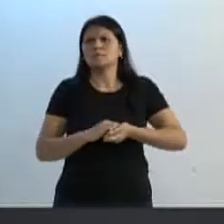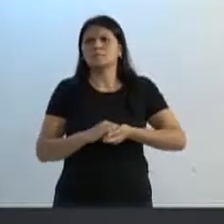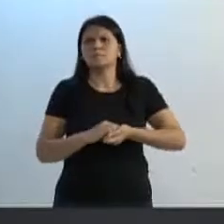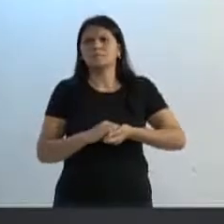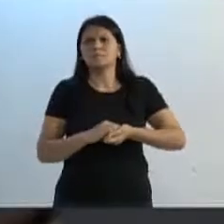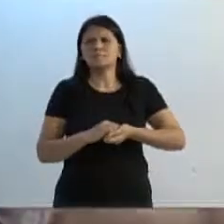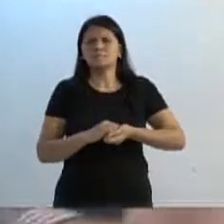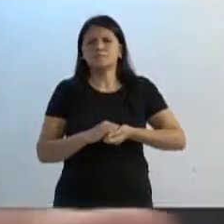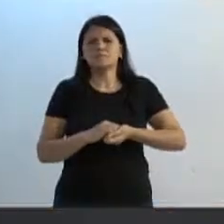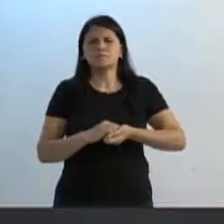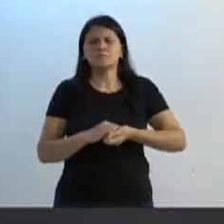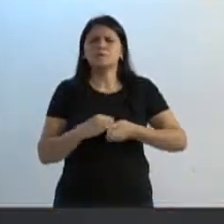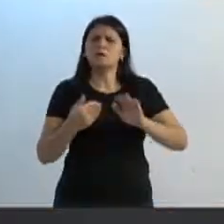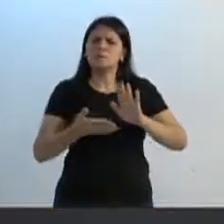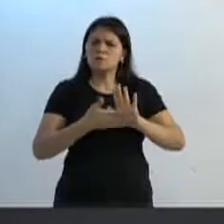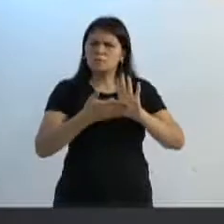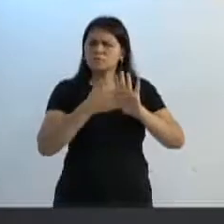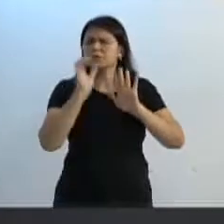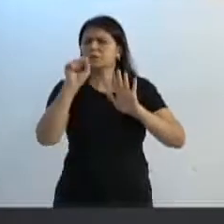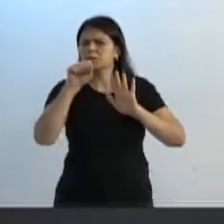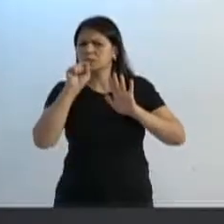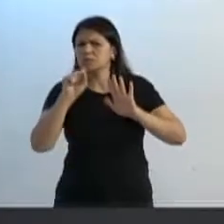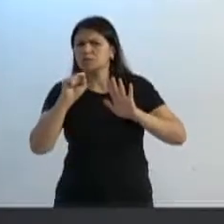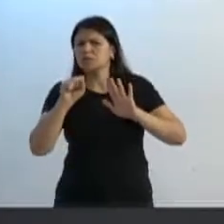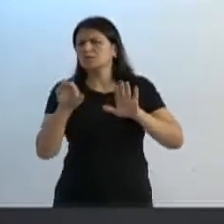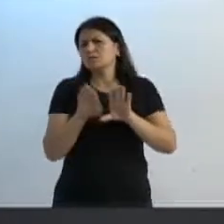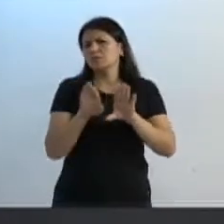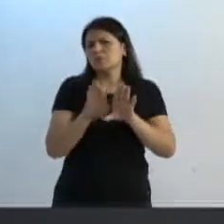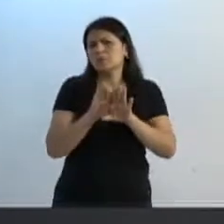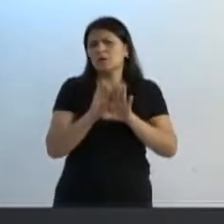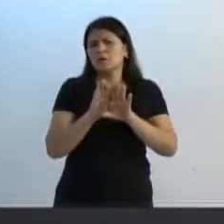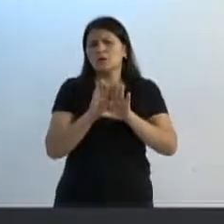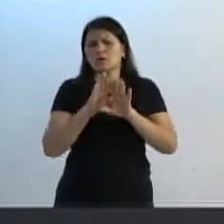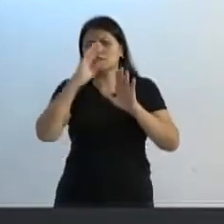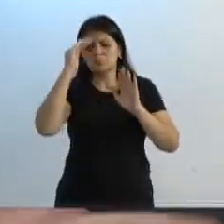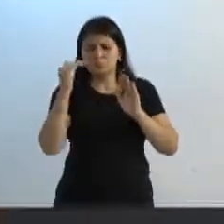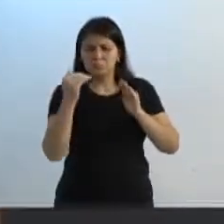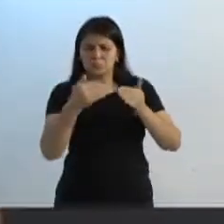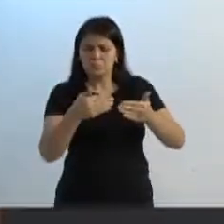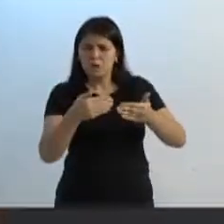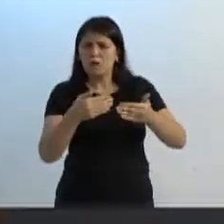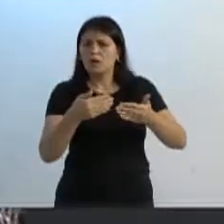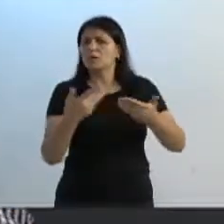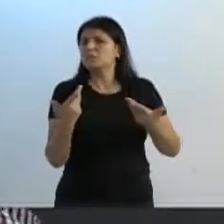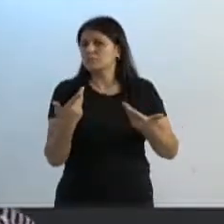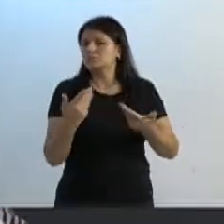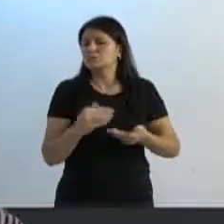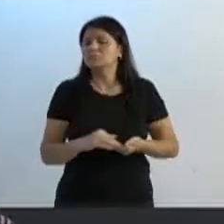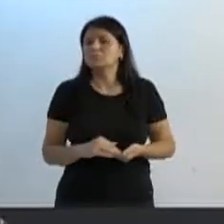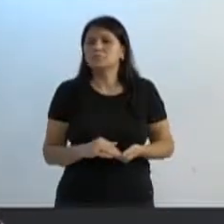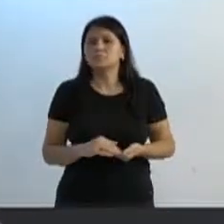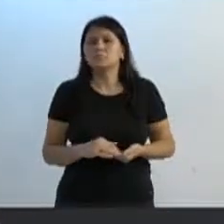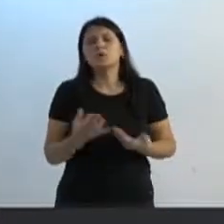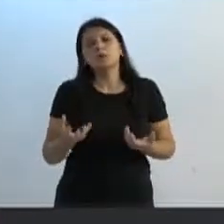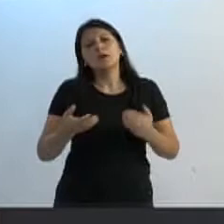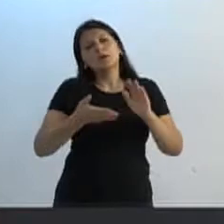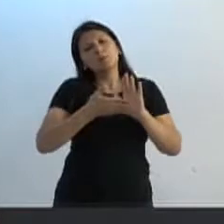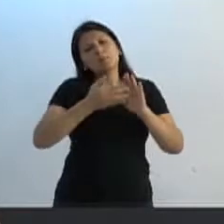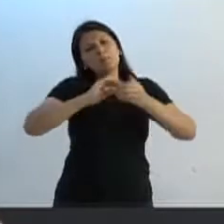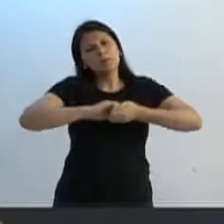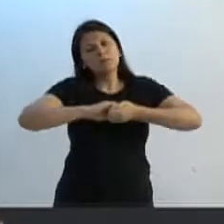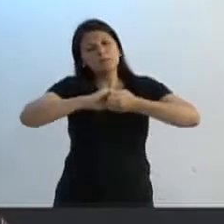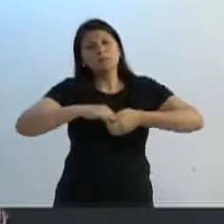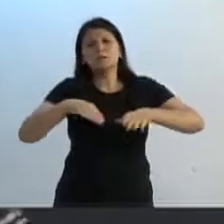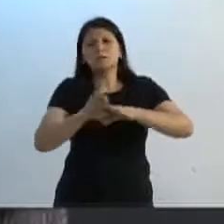a quando tem que elogiar, tem que elogiar. Quando tem que reconhecer, tem que reconhecer. Quando tem que destacar, enfim. Quero parabenizar por isso também, dessa